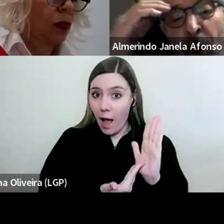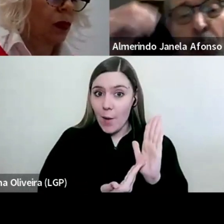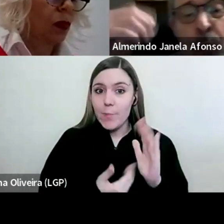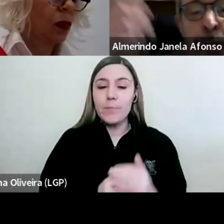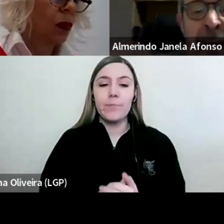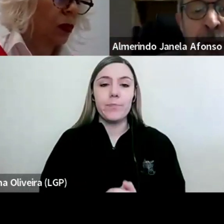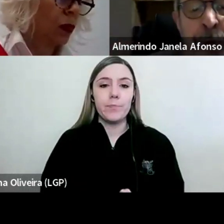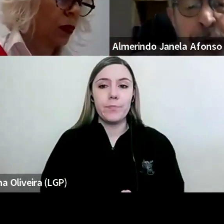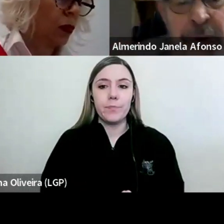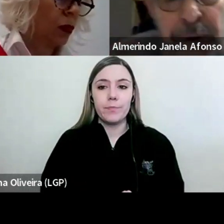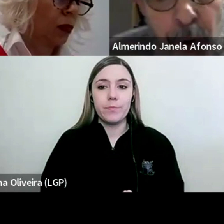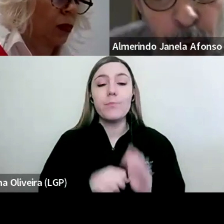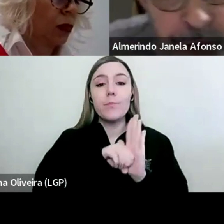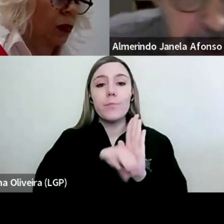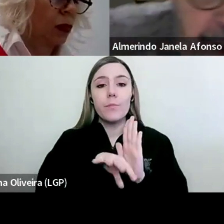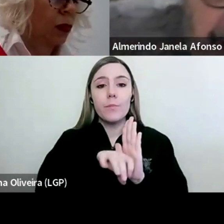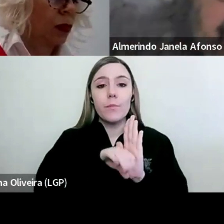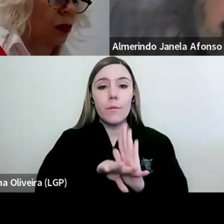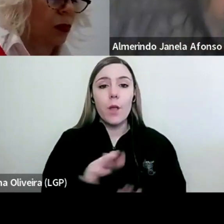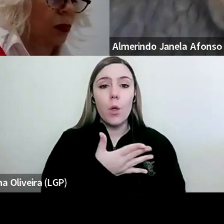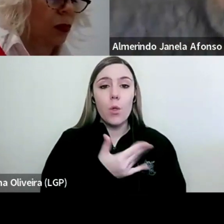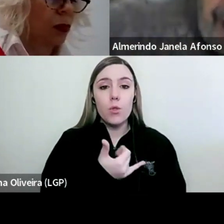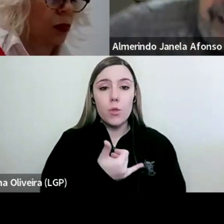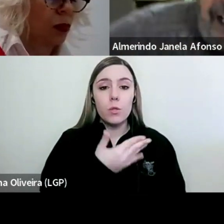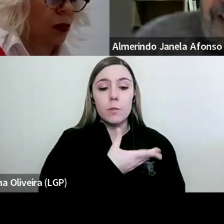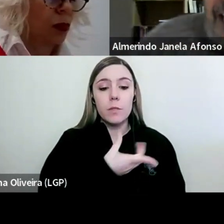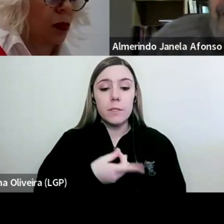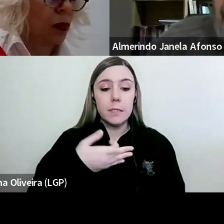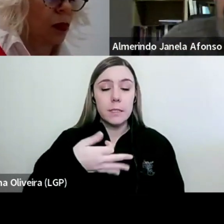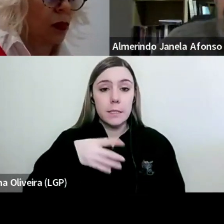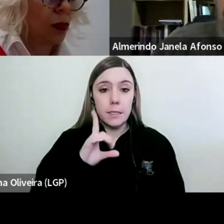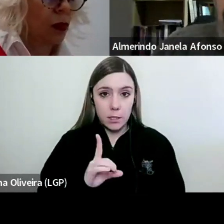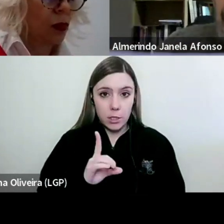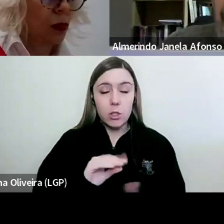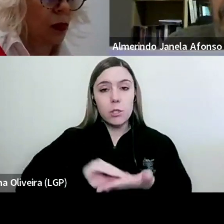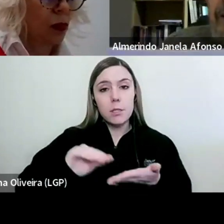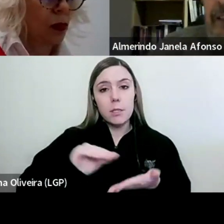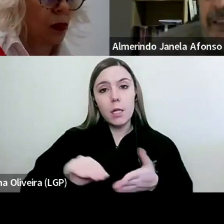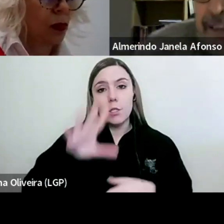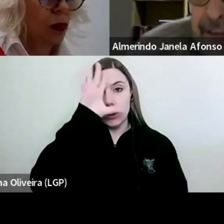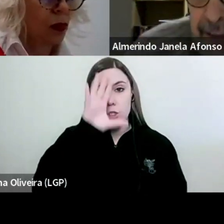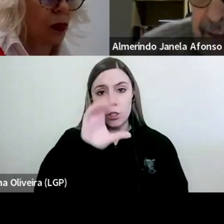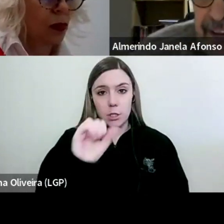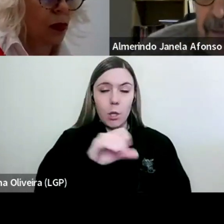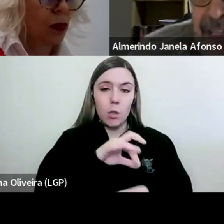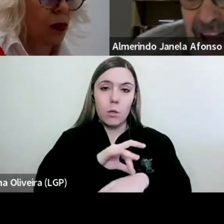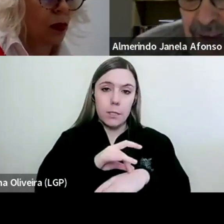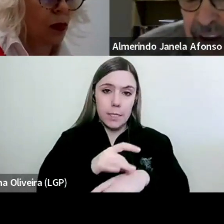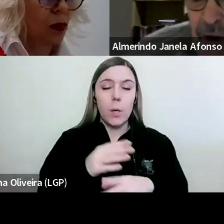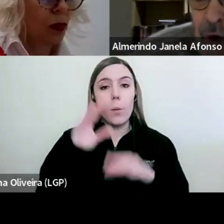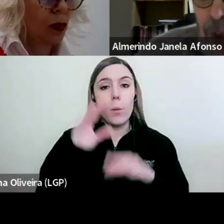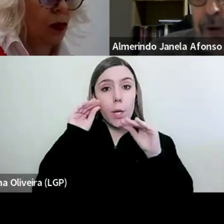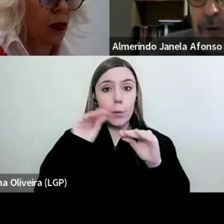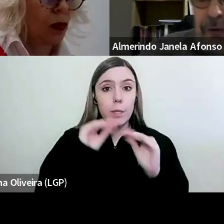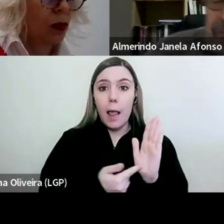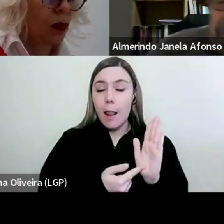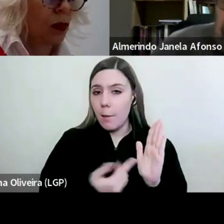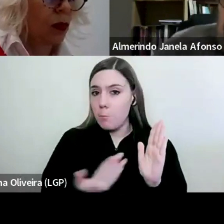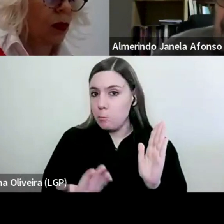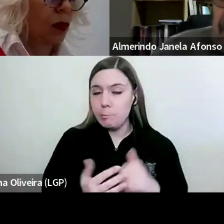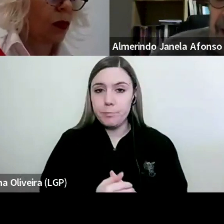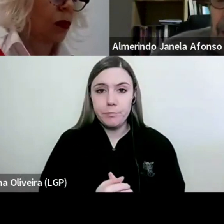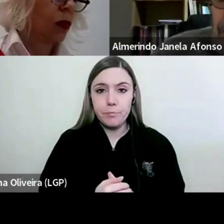O despacho 12-76 do secretário de Estado de Orientação Educativa determinava que no ano